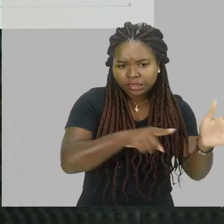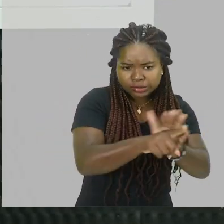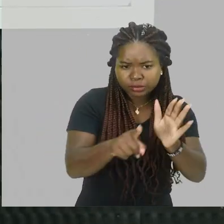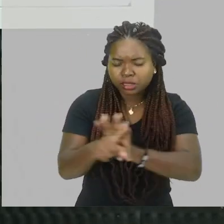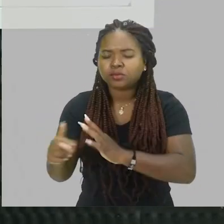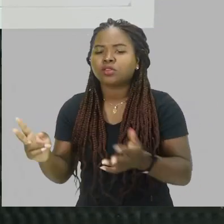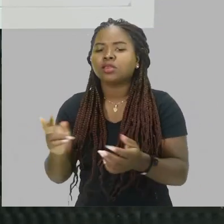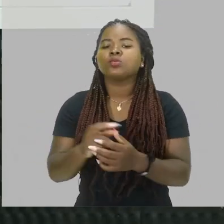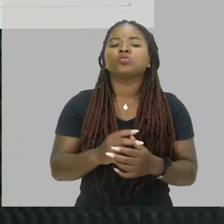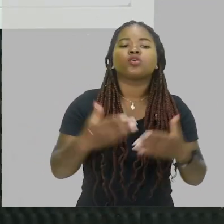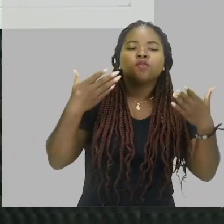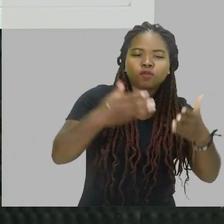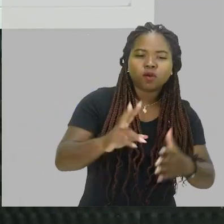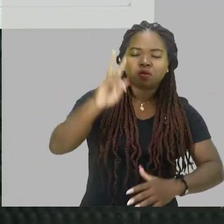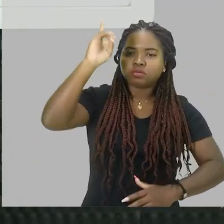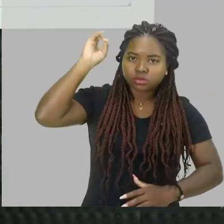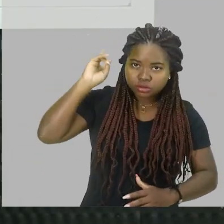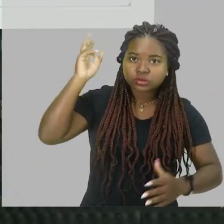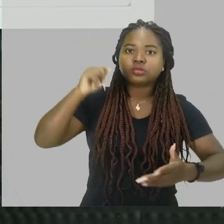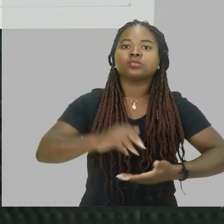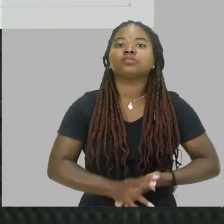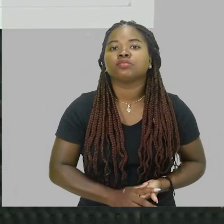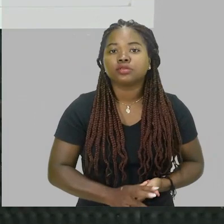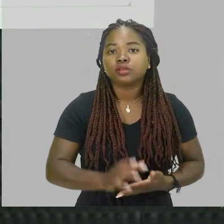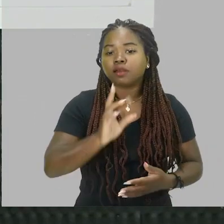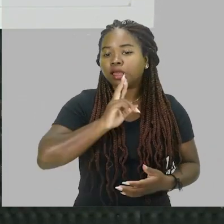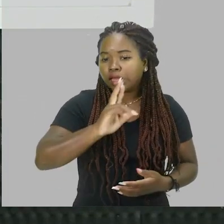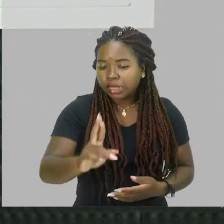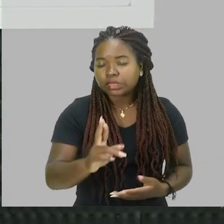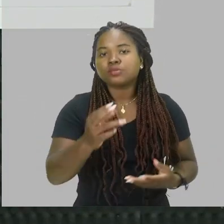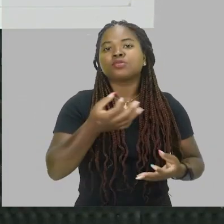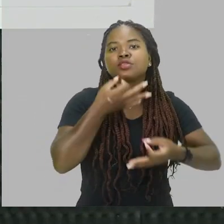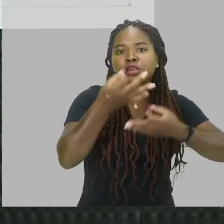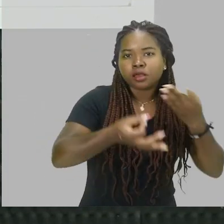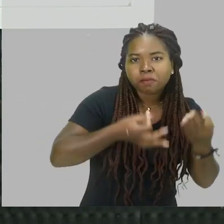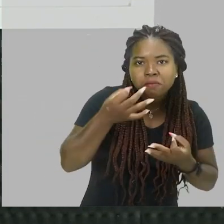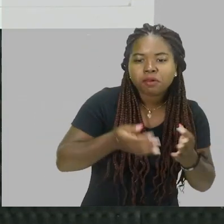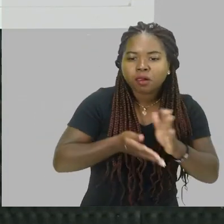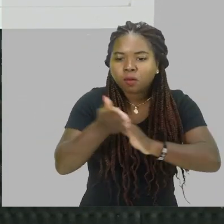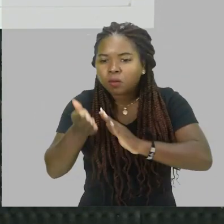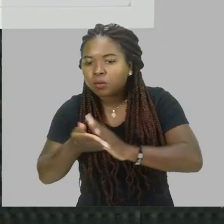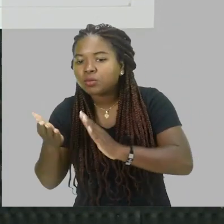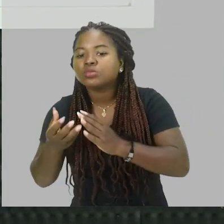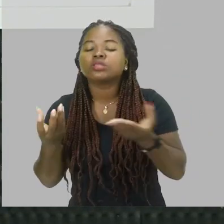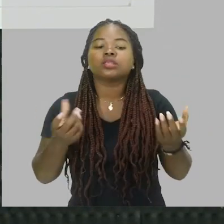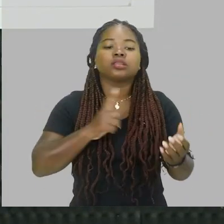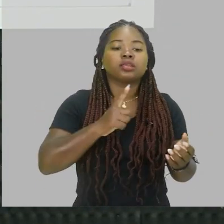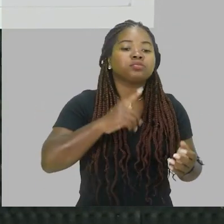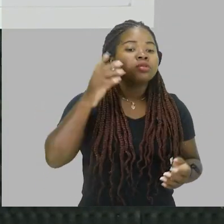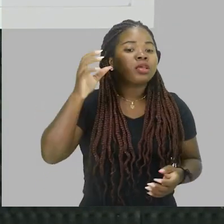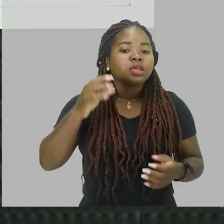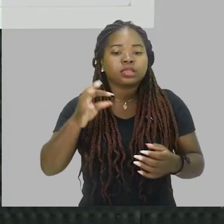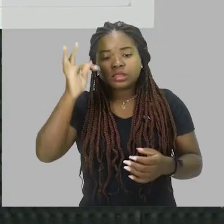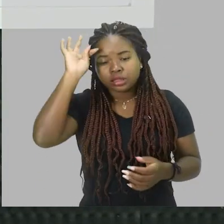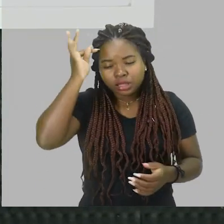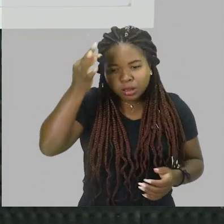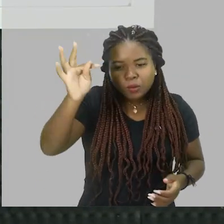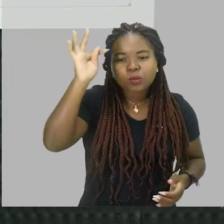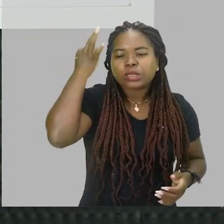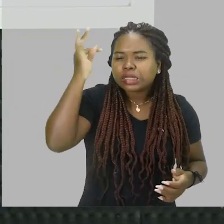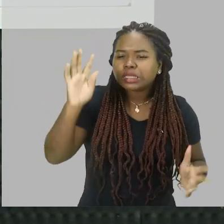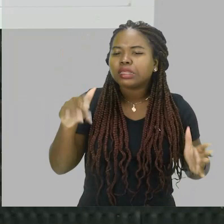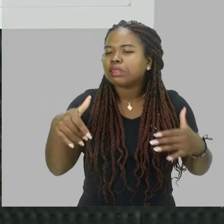então vamos ver aí o que tem de teoria física, quais teorias dentro da física que nós iremos